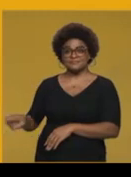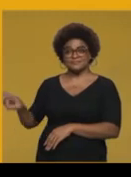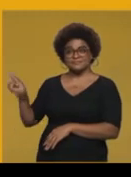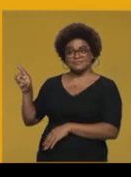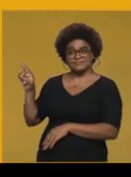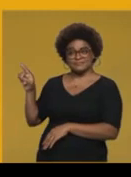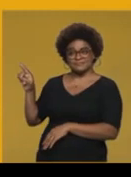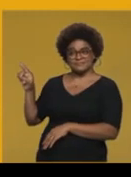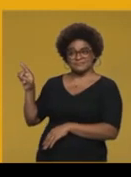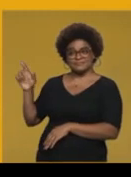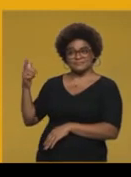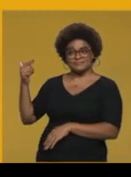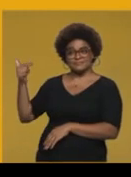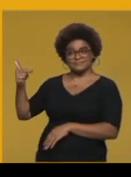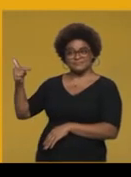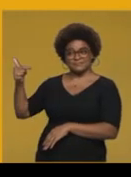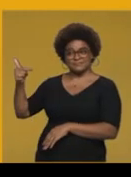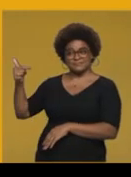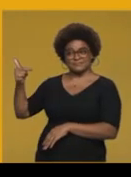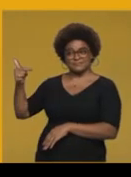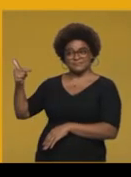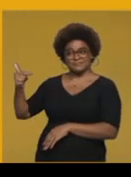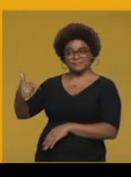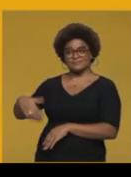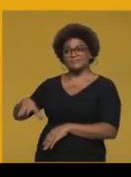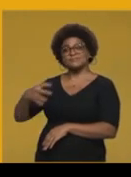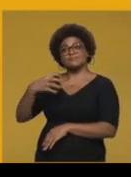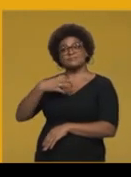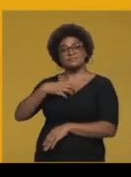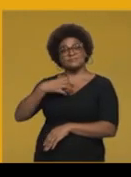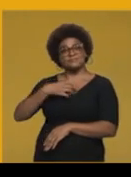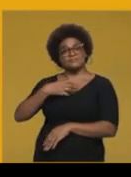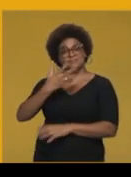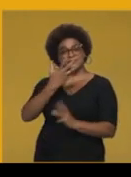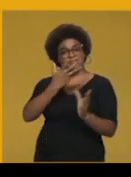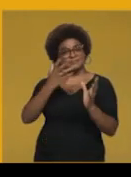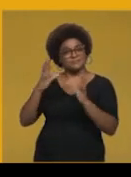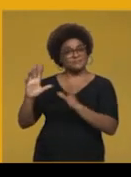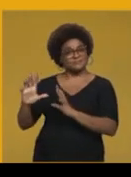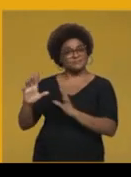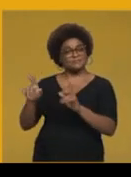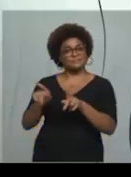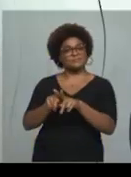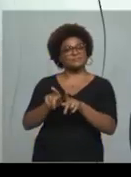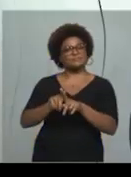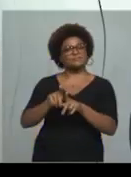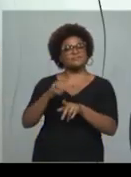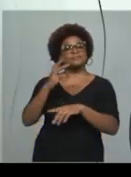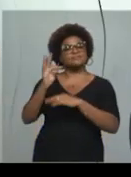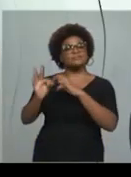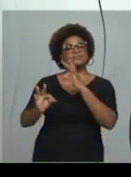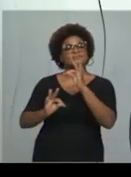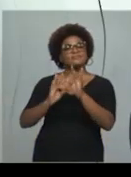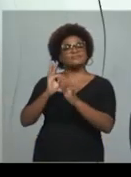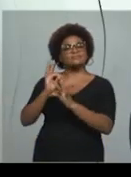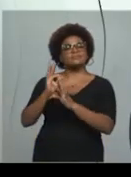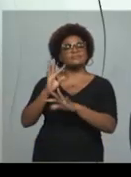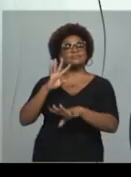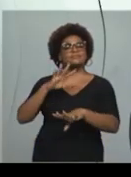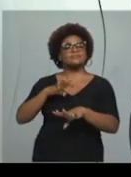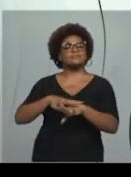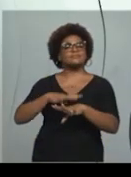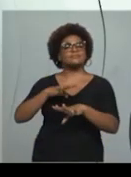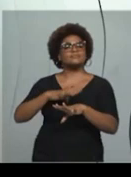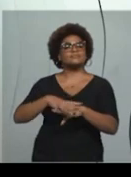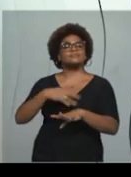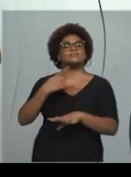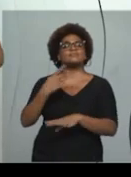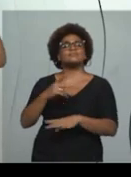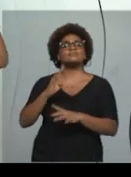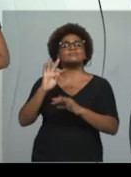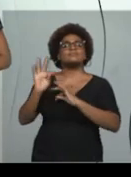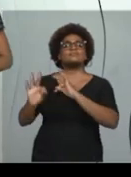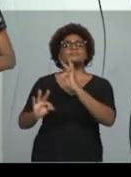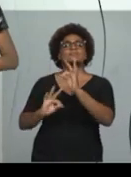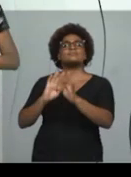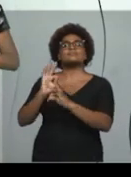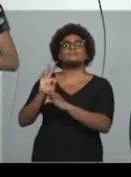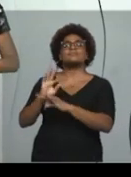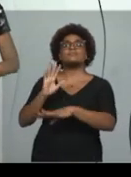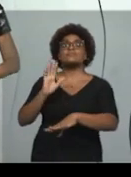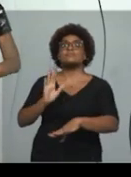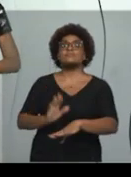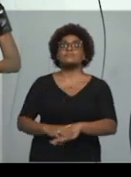natureza e suas tecnologias e matemática e suas tecnologias. E além, a redação.